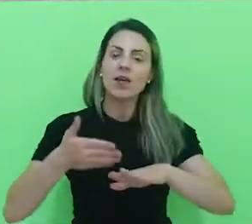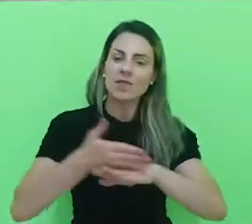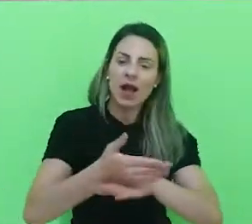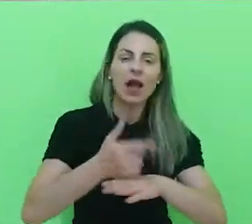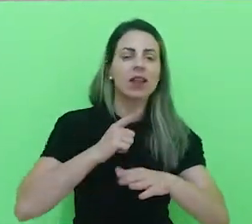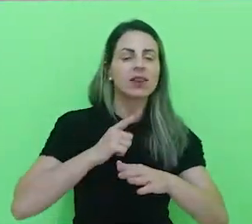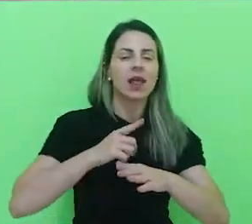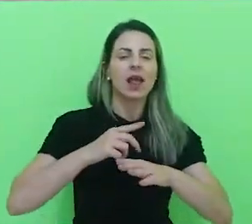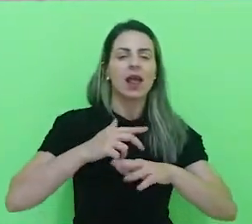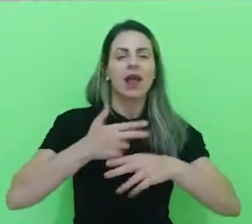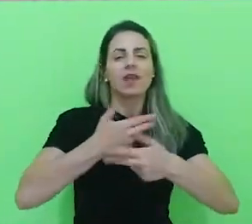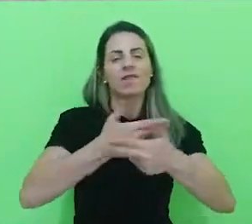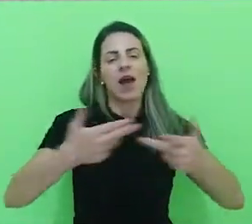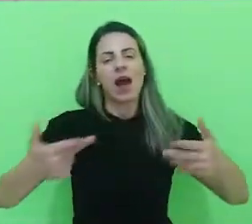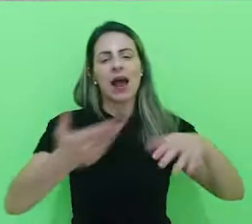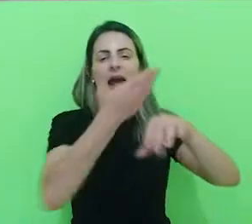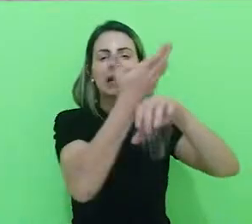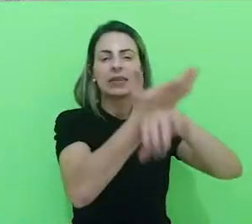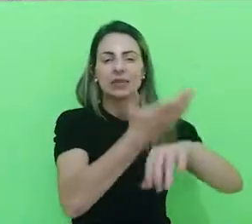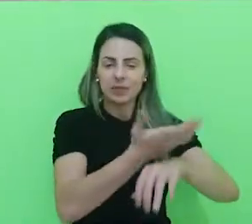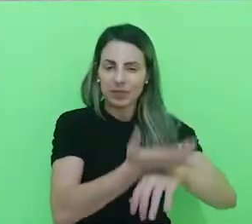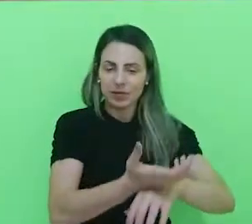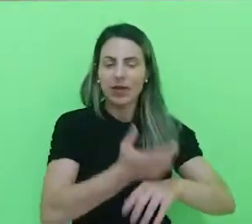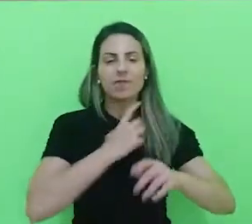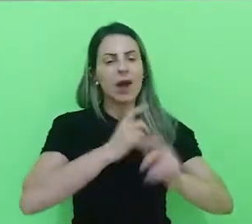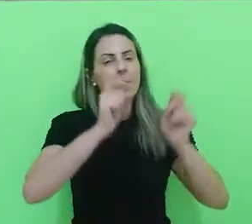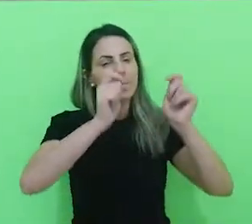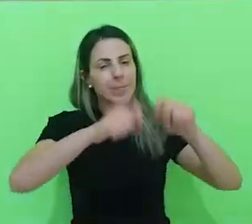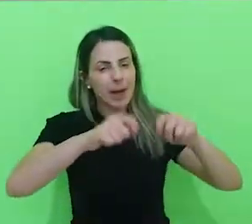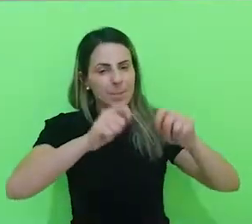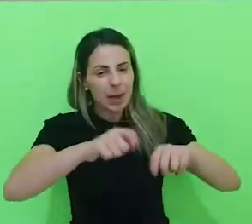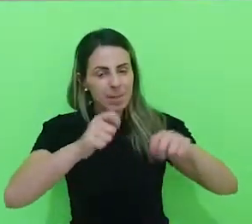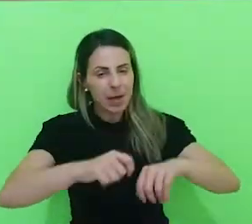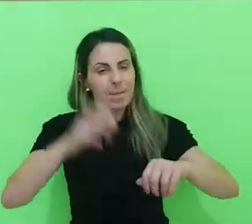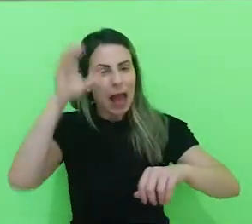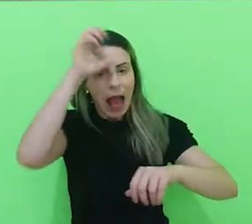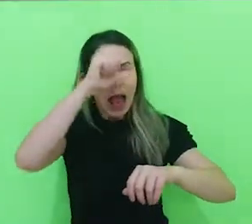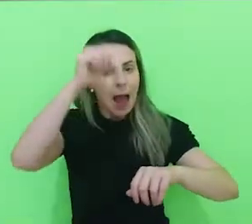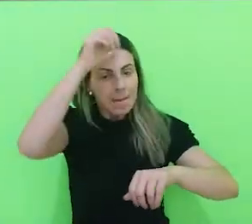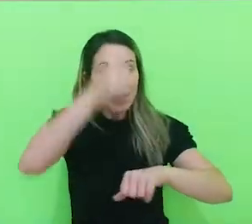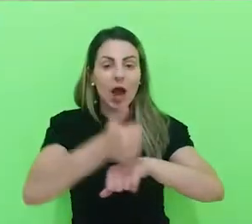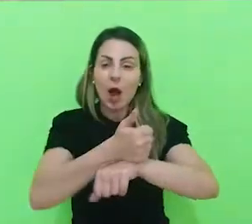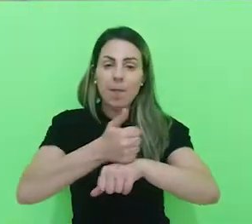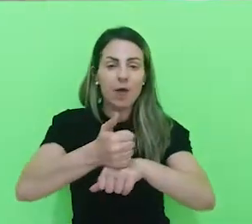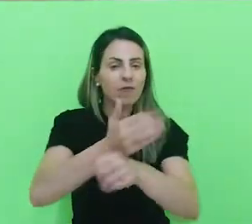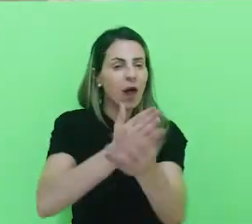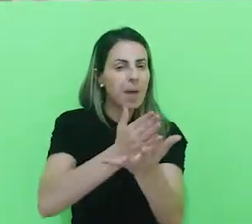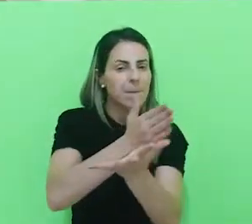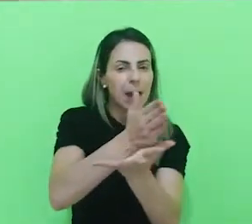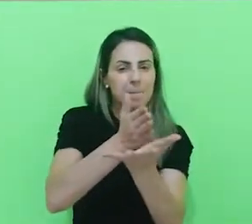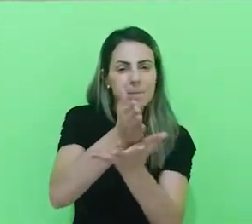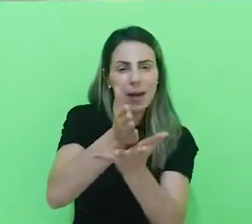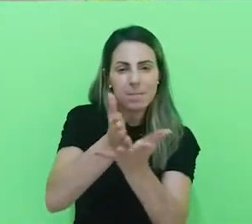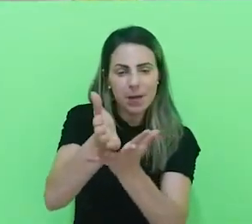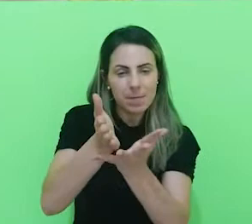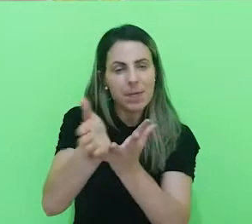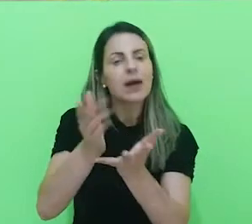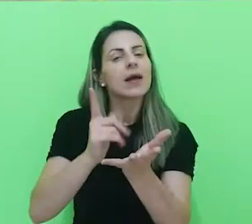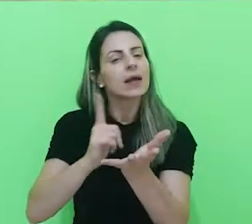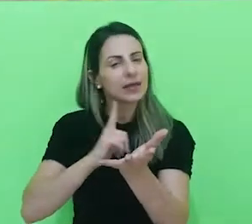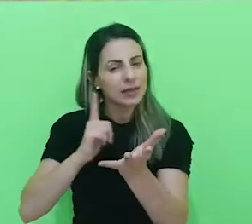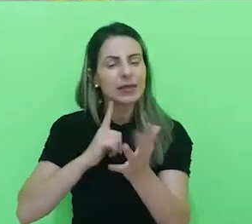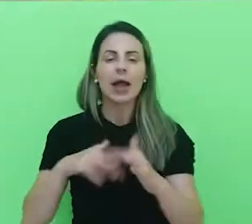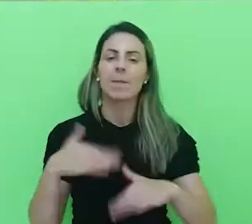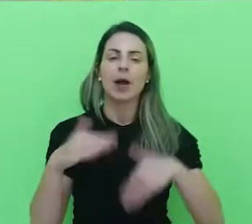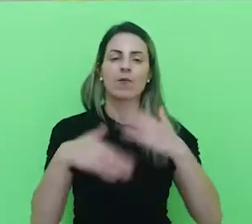diversas disciplinas que vão capacitar ele para que ele possa exercer a profissão nos diversos meios que existem para